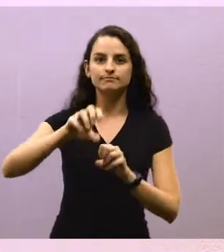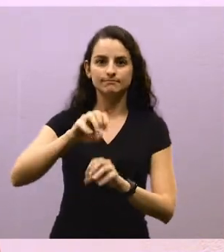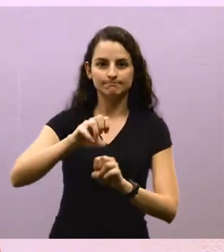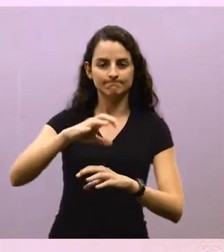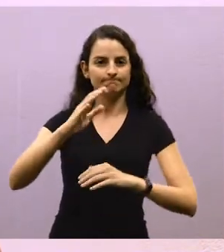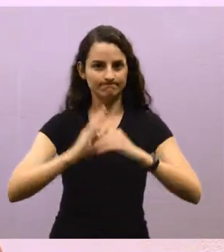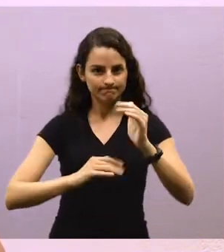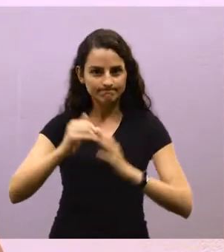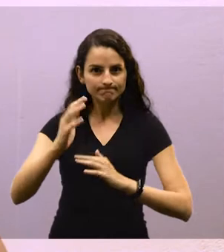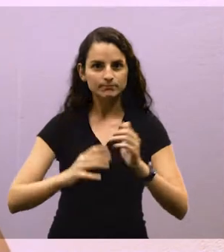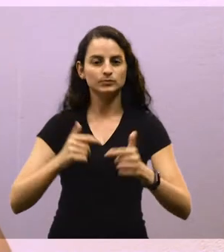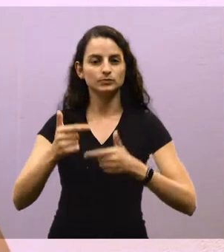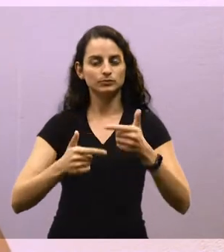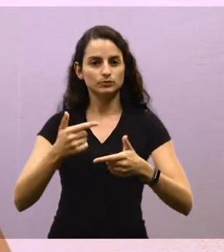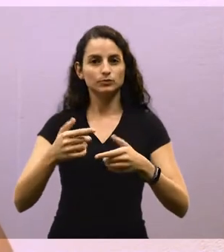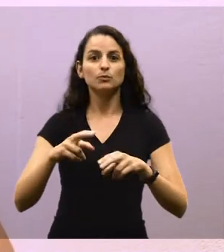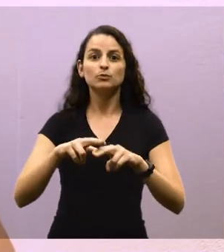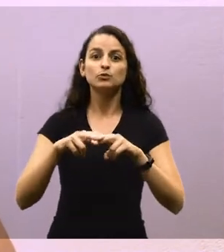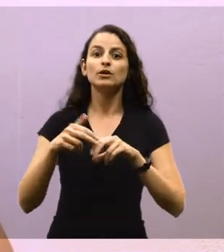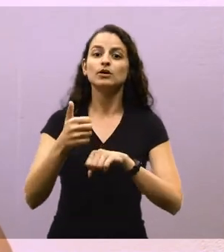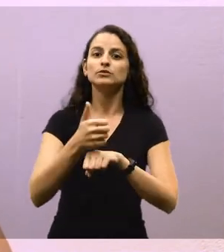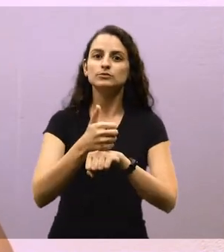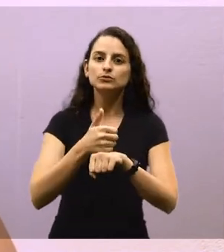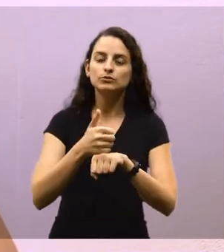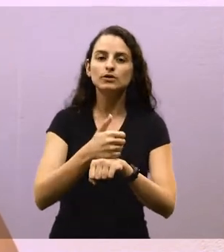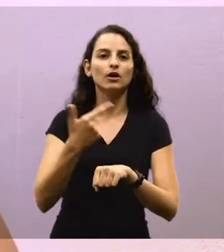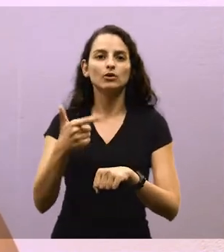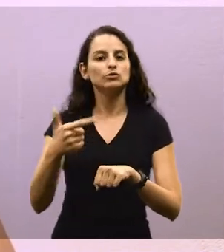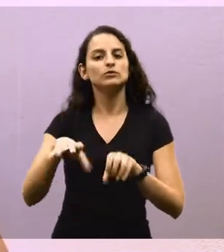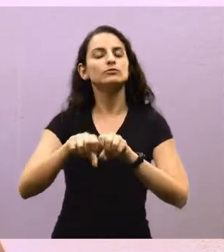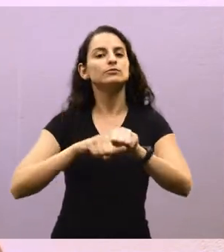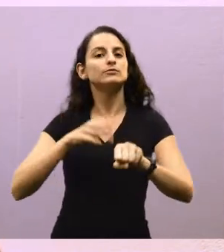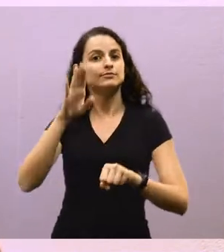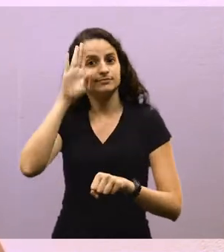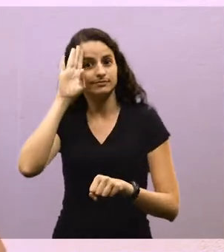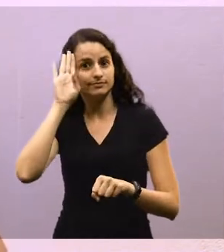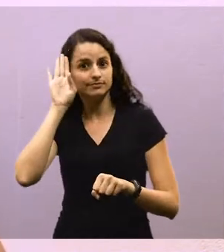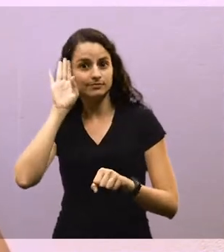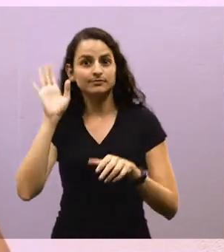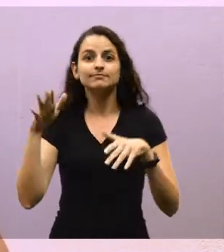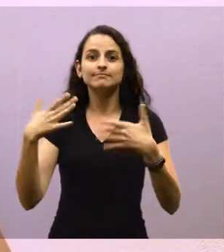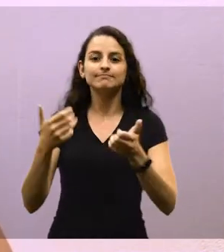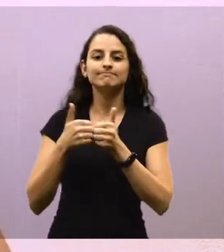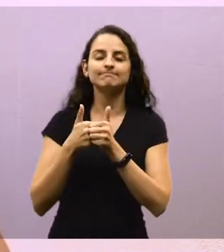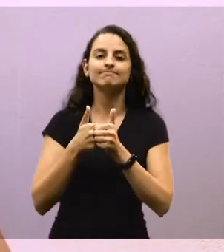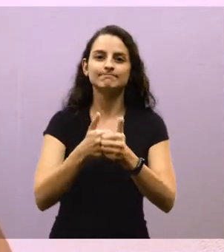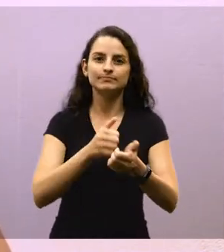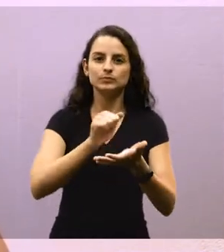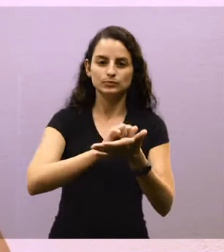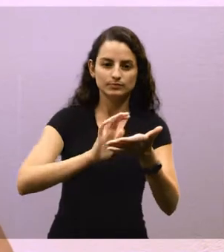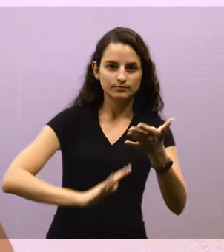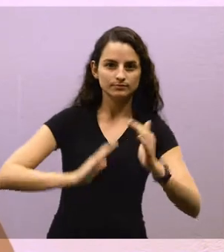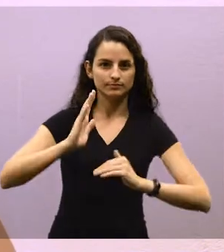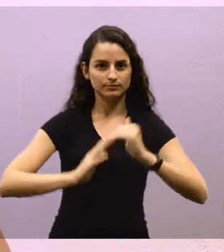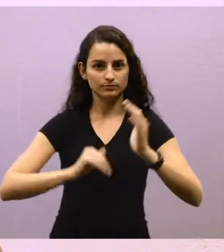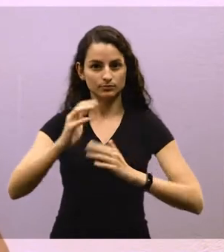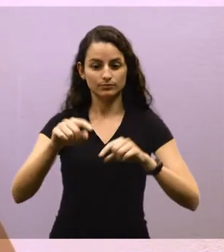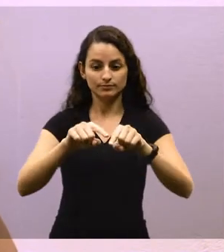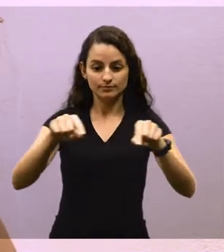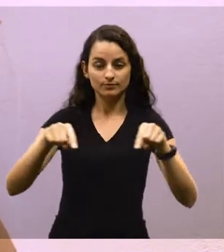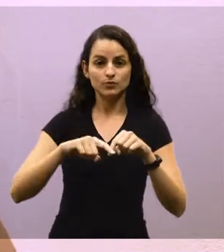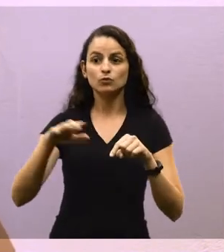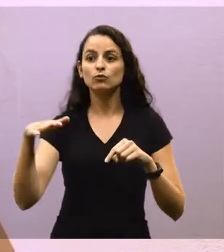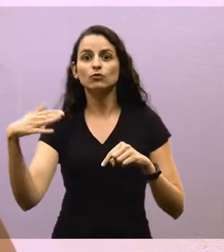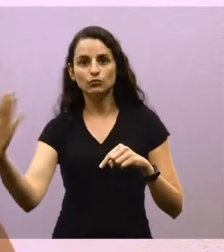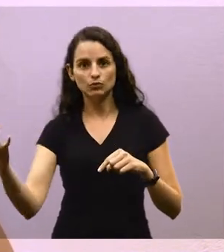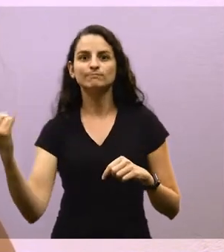desses profissionais. Considerando que esses profissionais não têm uma formação acadêmica, o acompanhamento das atividades deles fora